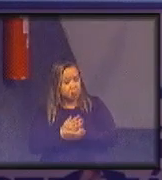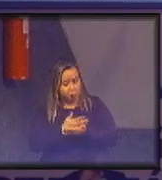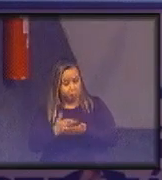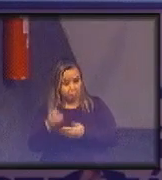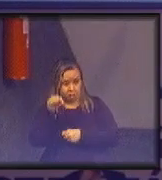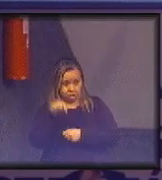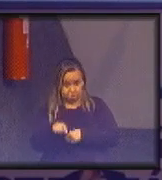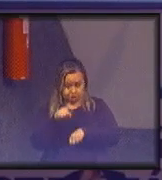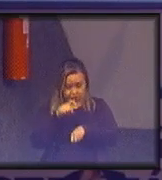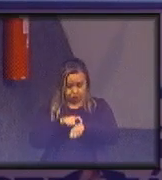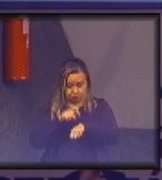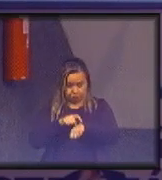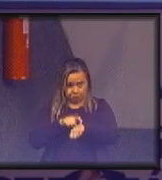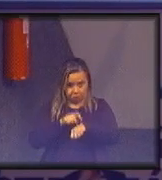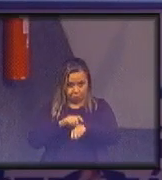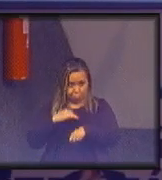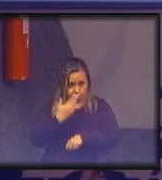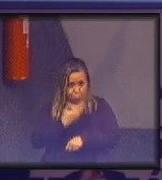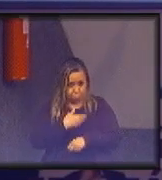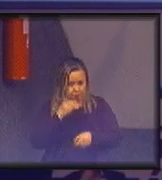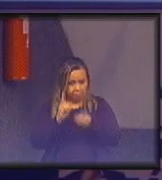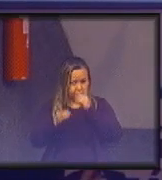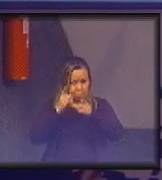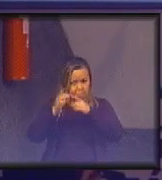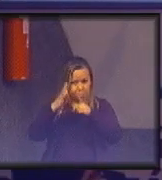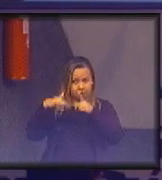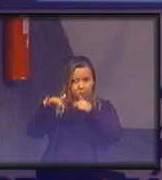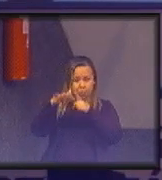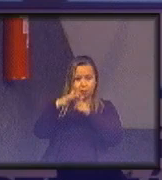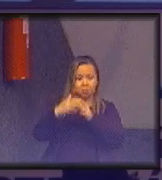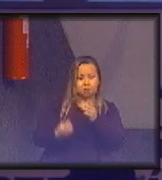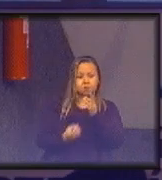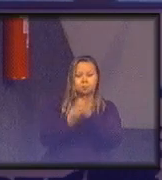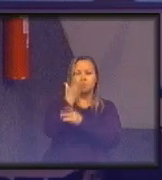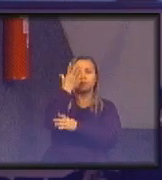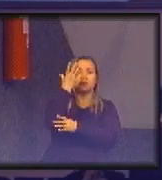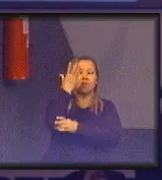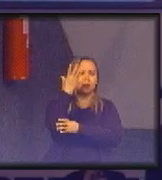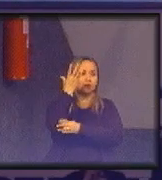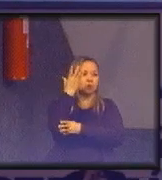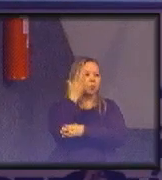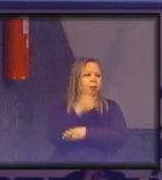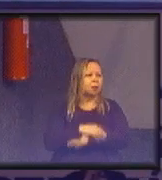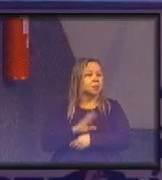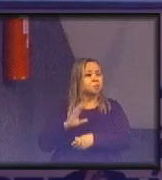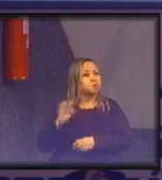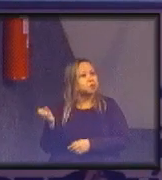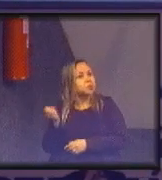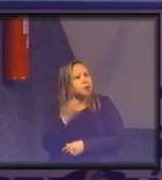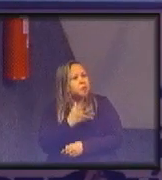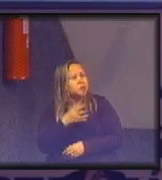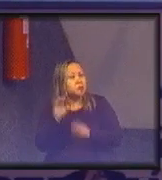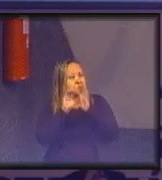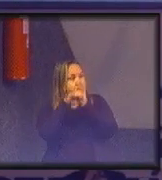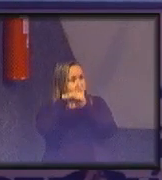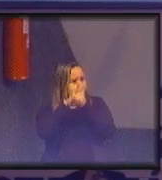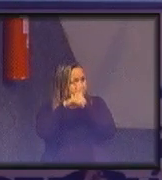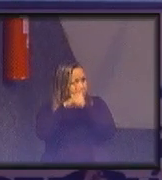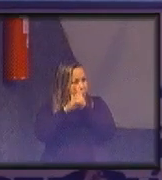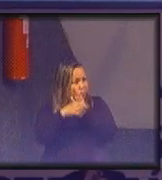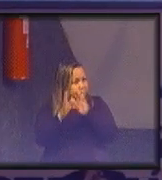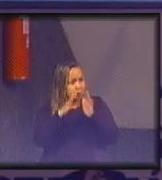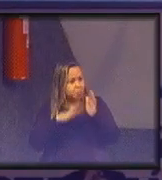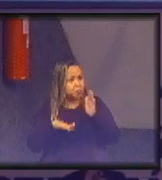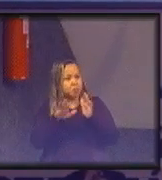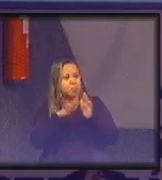desse momento dessa nova dinâmica social nasce um novo conceito de total